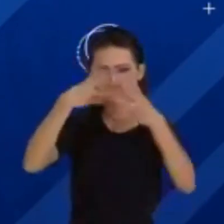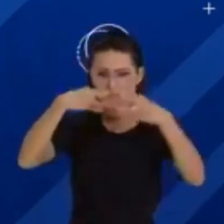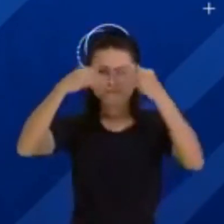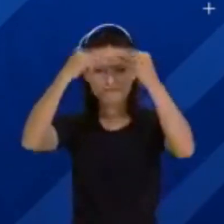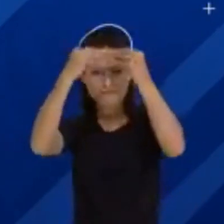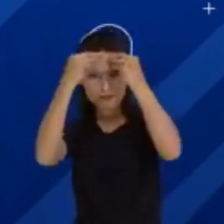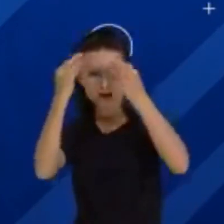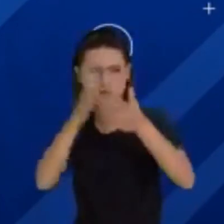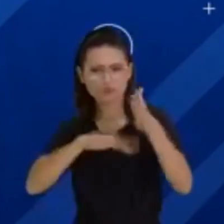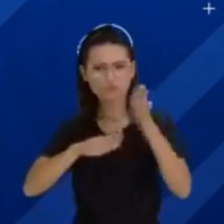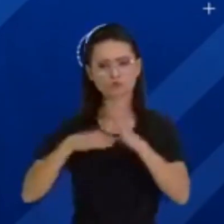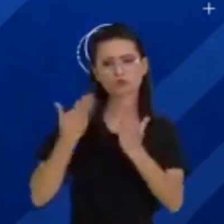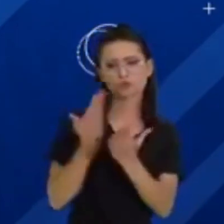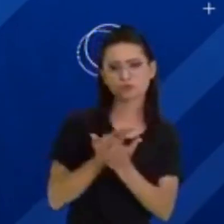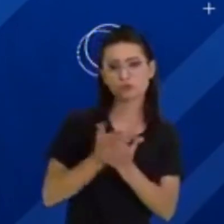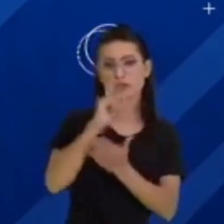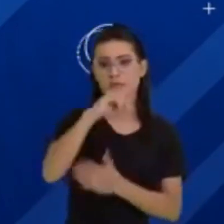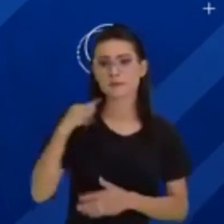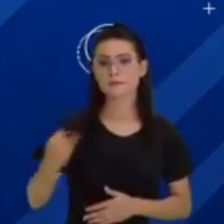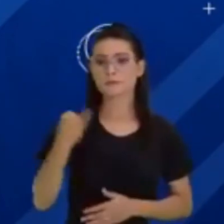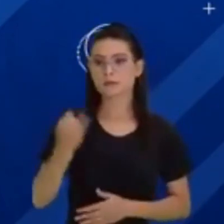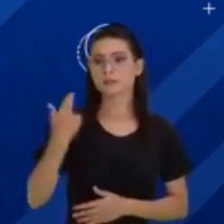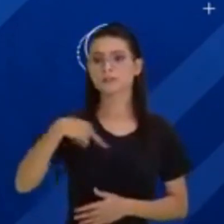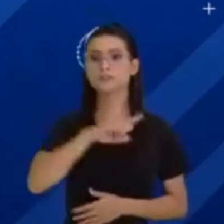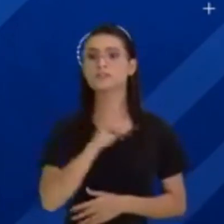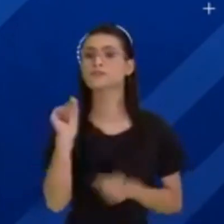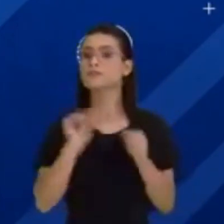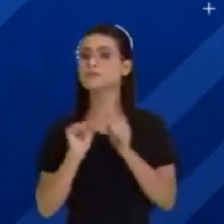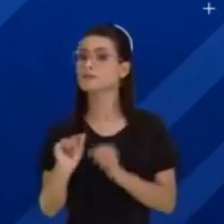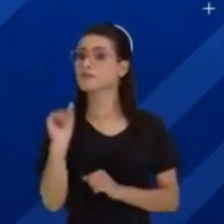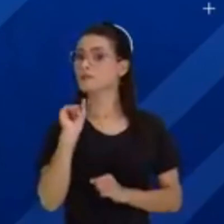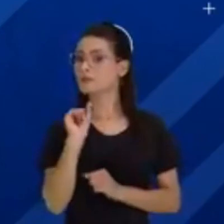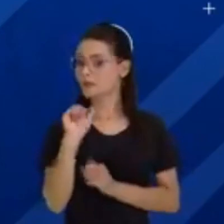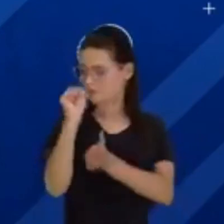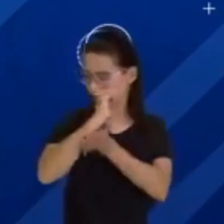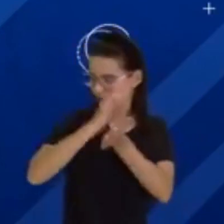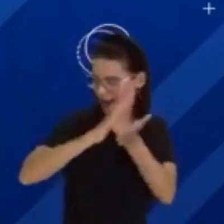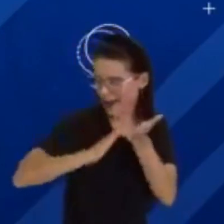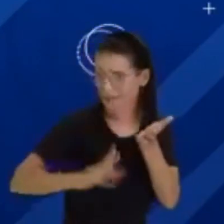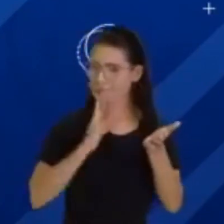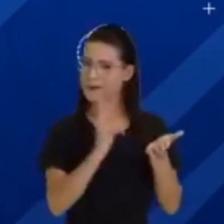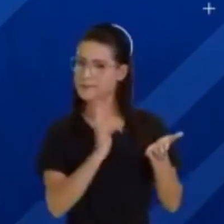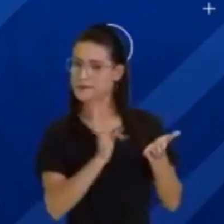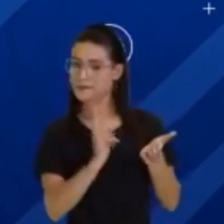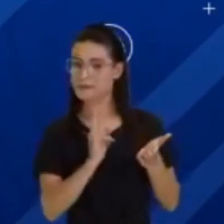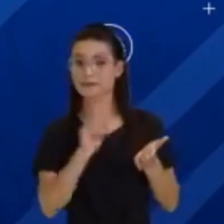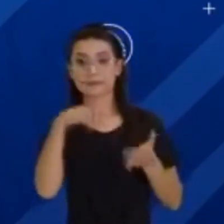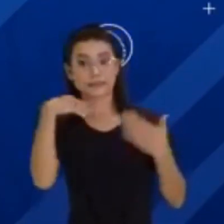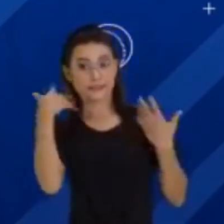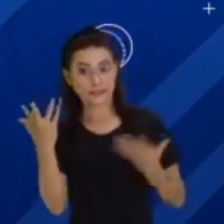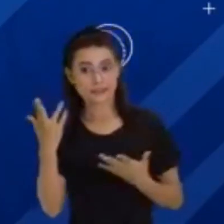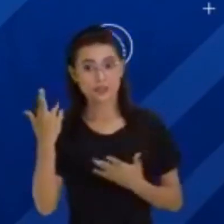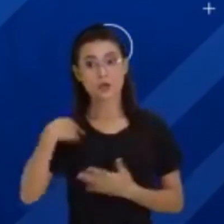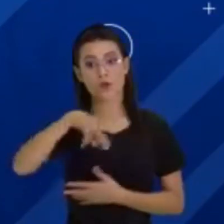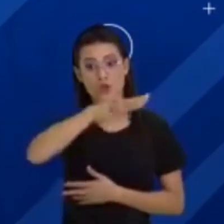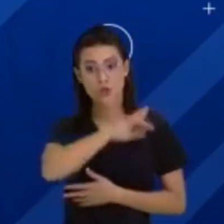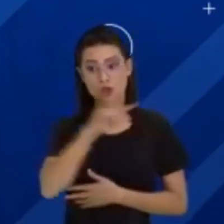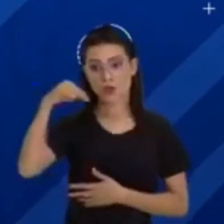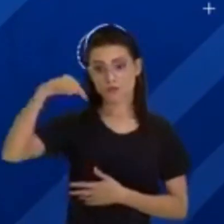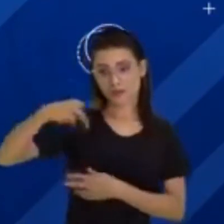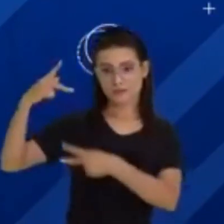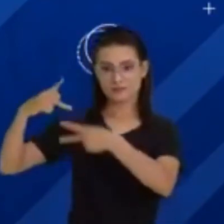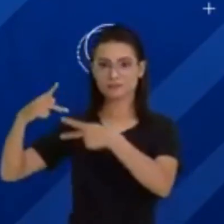estudando. É sempre bom fazer exercícios. Pensando nisso, a Secretaria de Educação disponibilizou para você